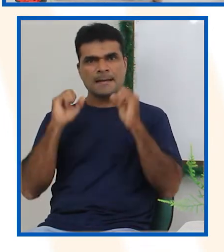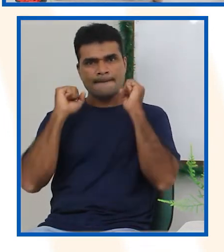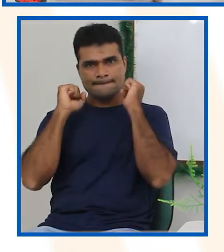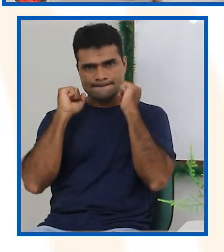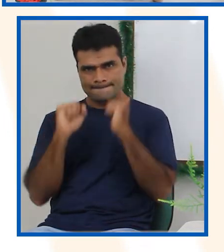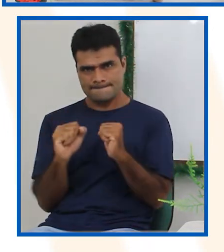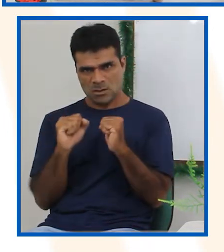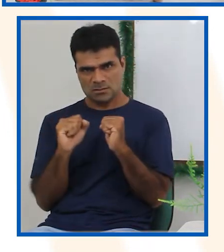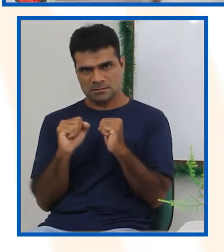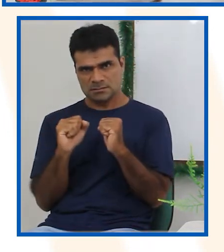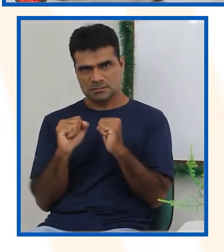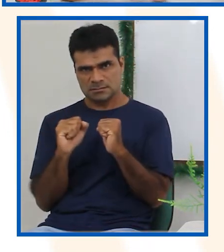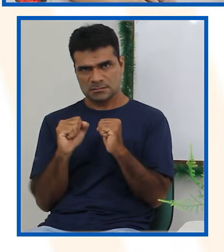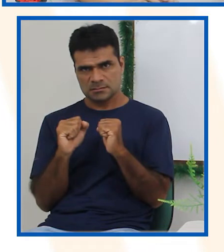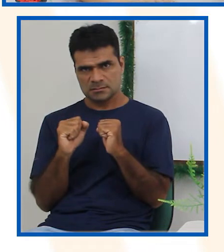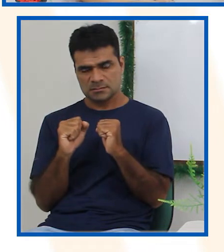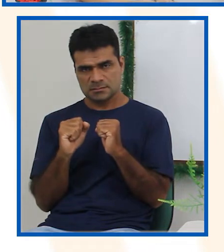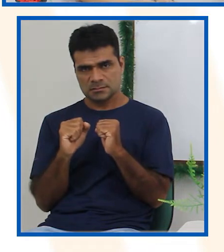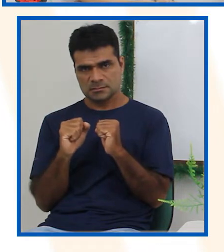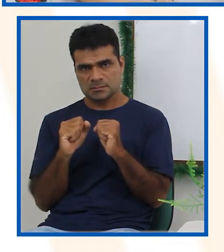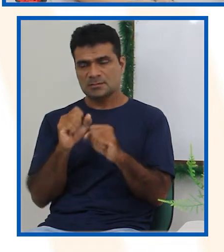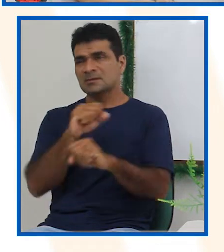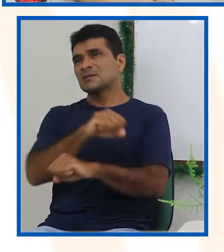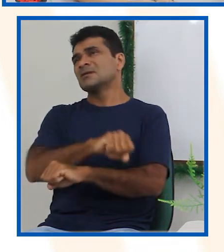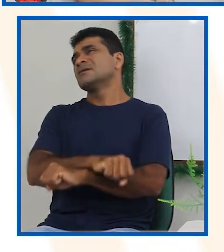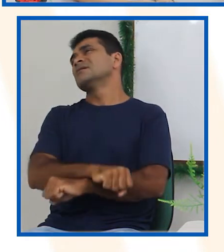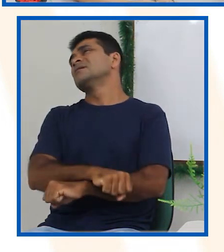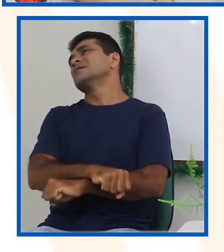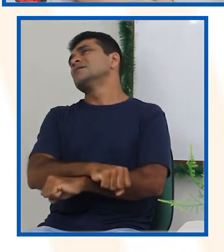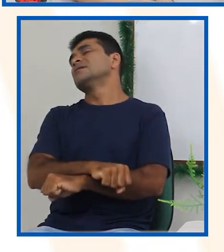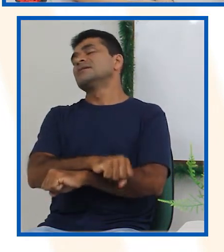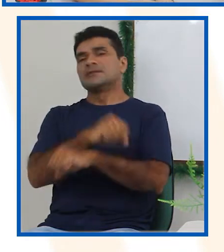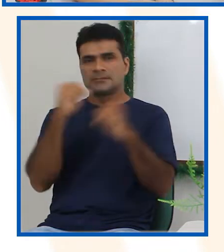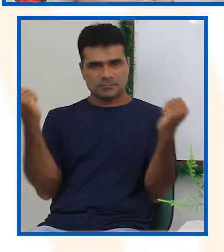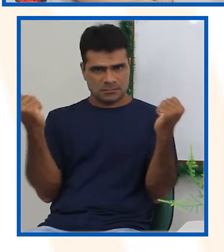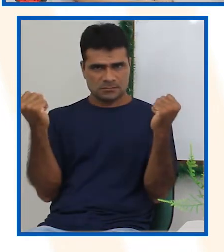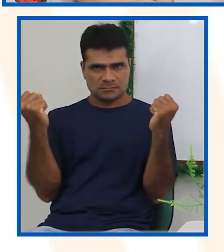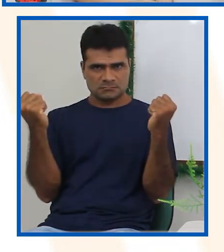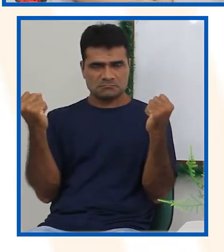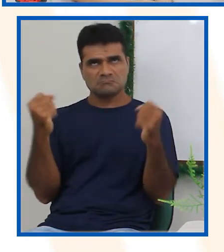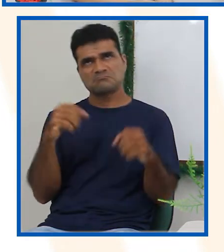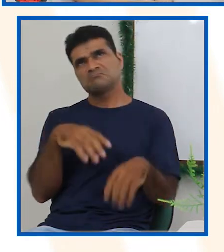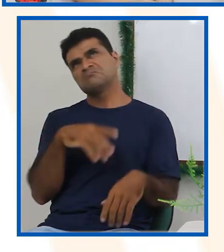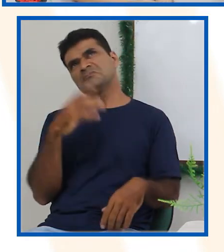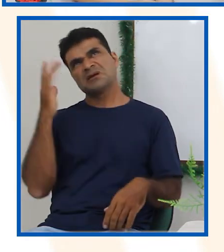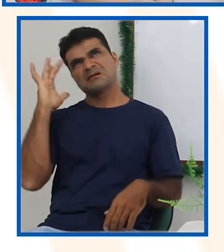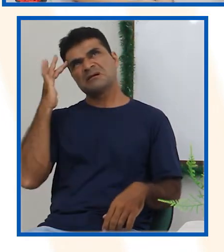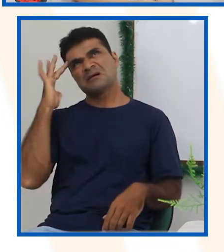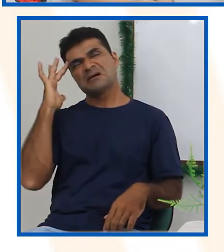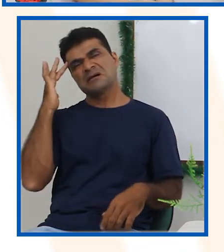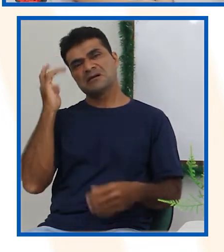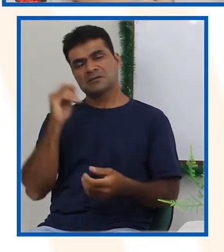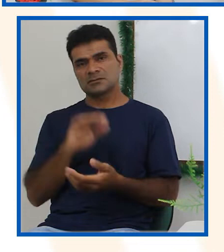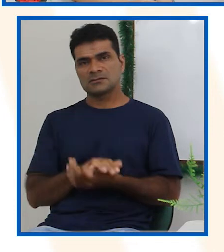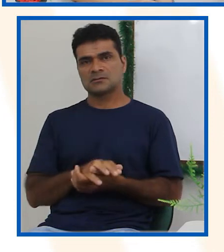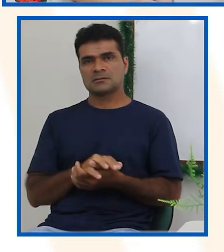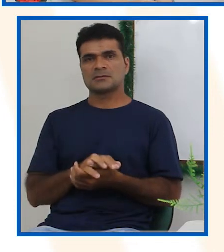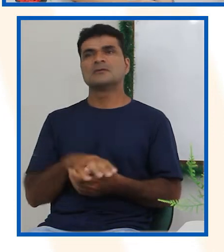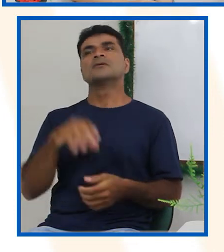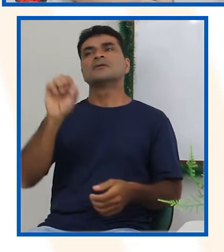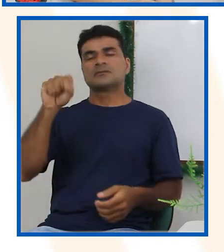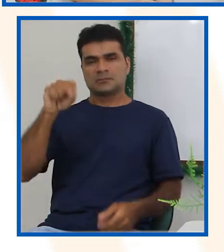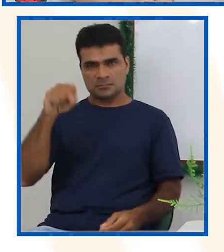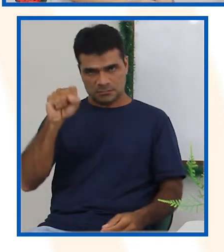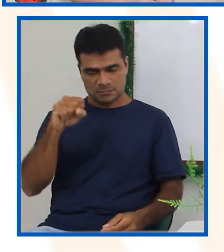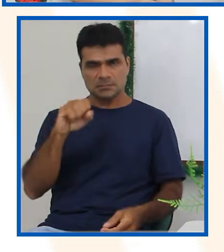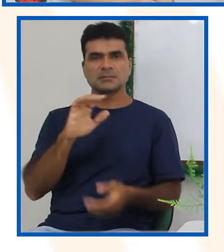Doze meses sem comer? O impossível acontecer? Talvez aconteça. Ou acontecerá com